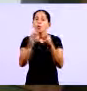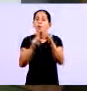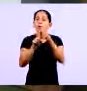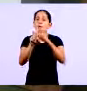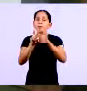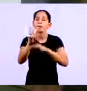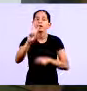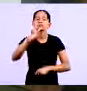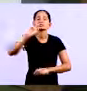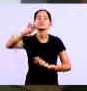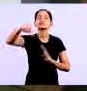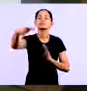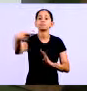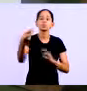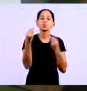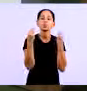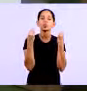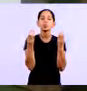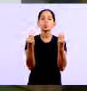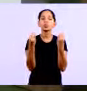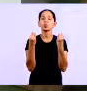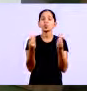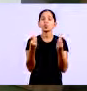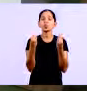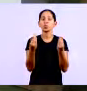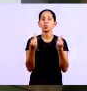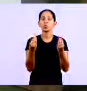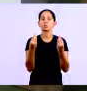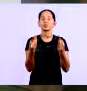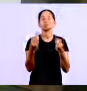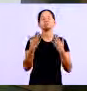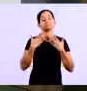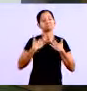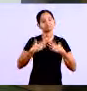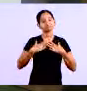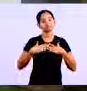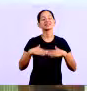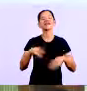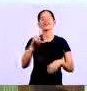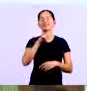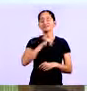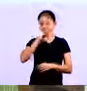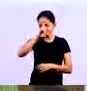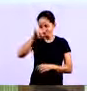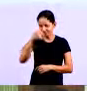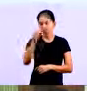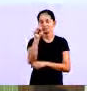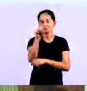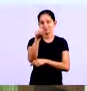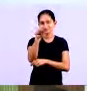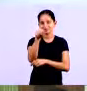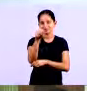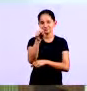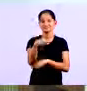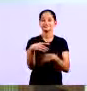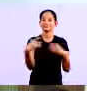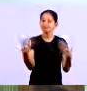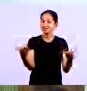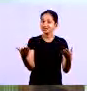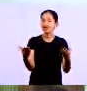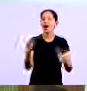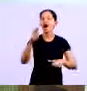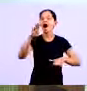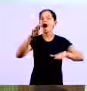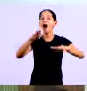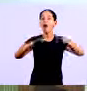se não dá prejuízo? bom é o que eu expliquei para vocês antes ela está lhe cobrando os juros normalmente as empresas algumas